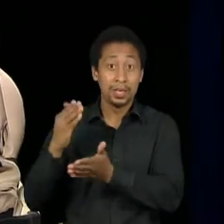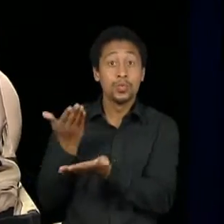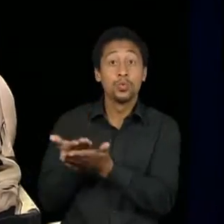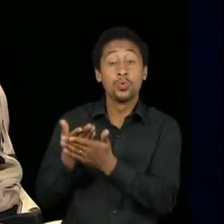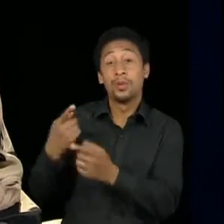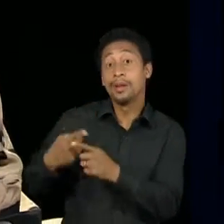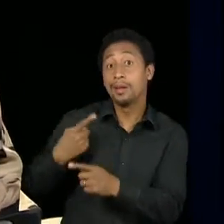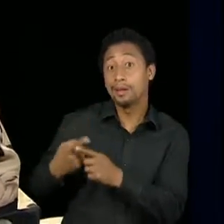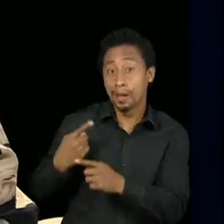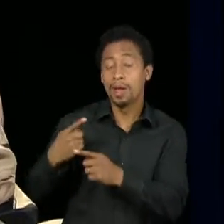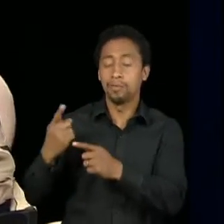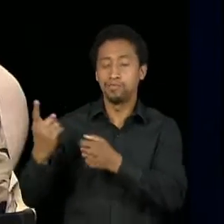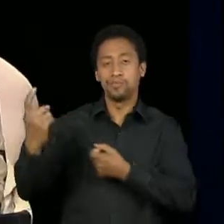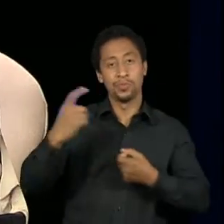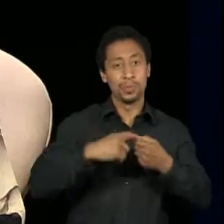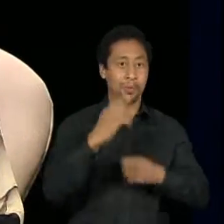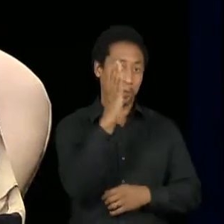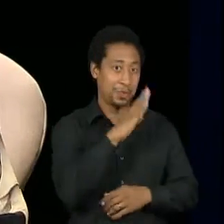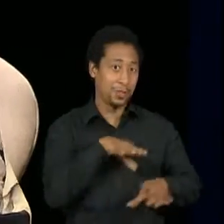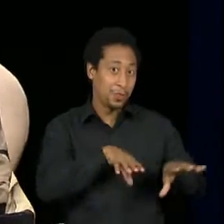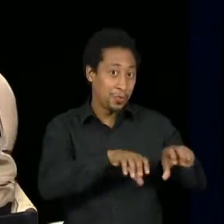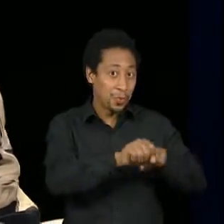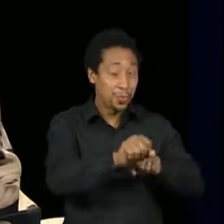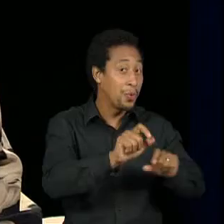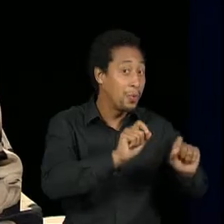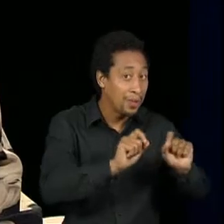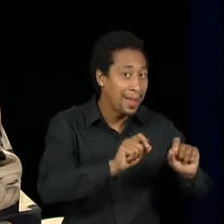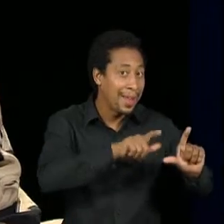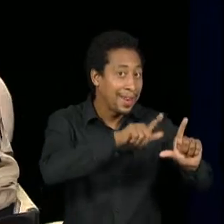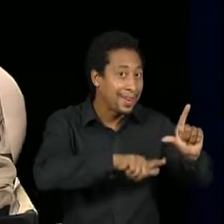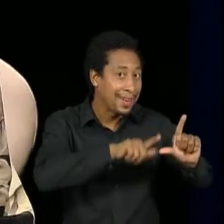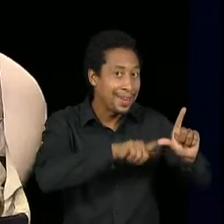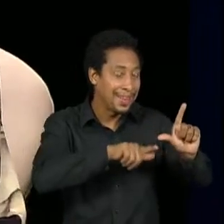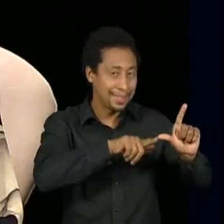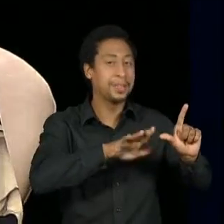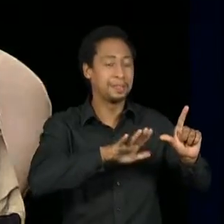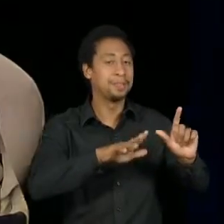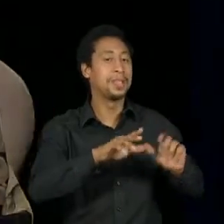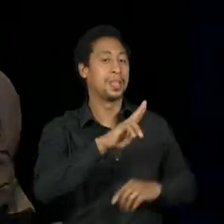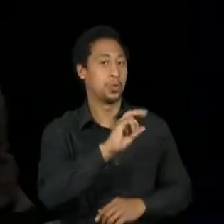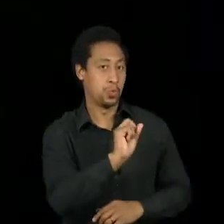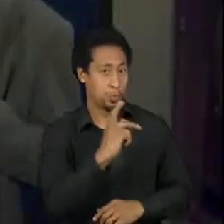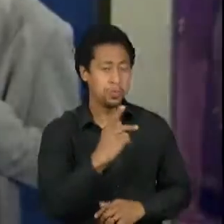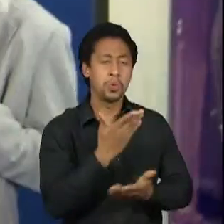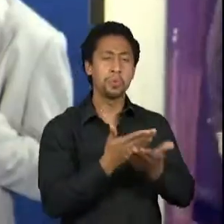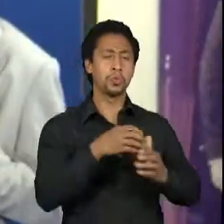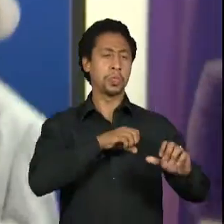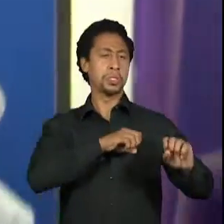De volta ao Brasil, formou-se em Letras Anglo-Germânicas, na USP, e passou a lecionar inglês.